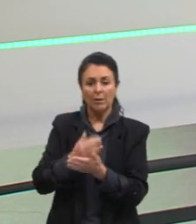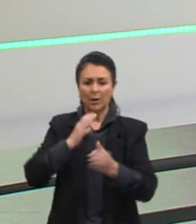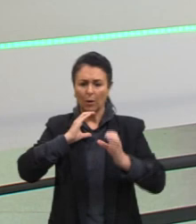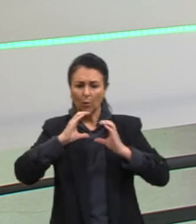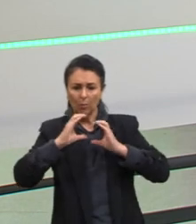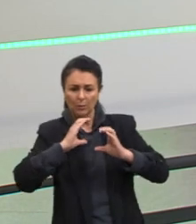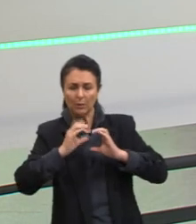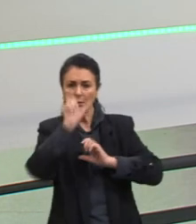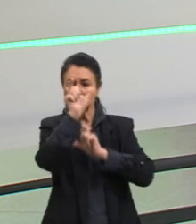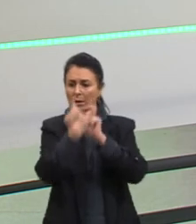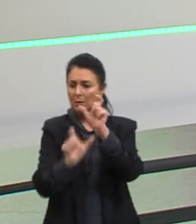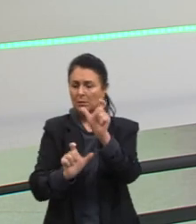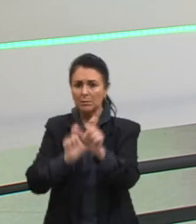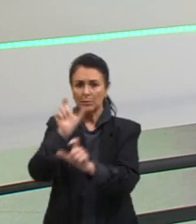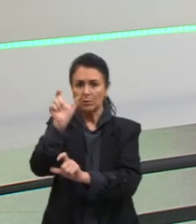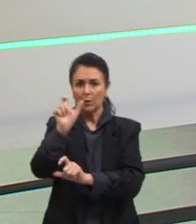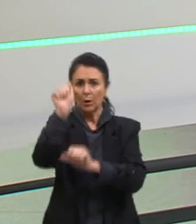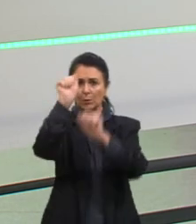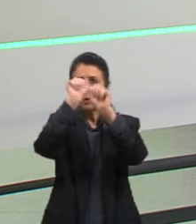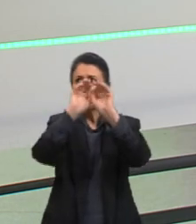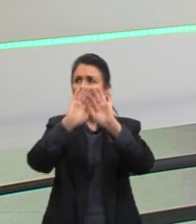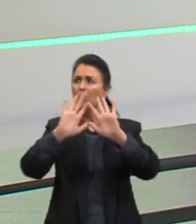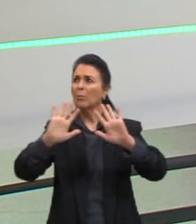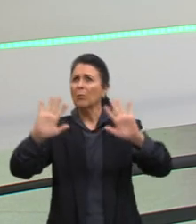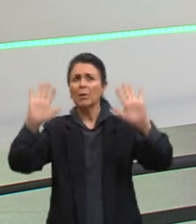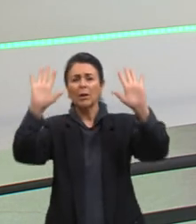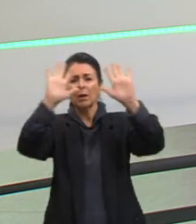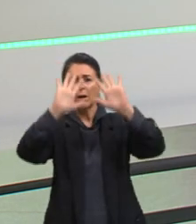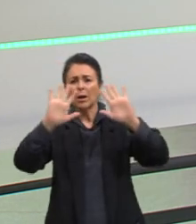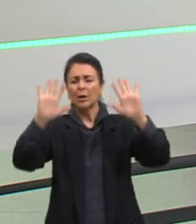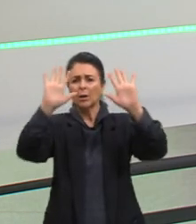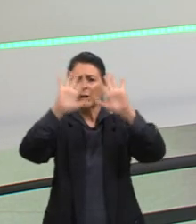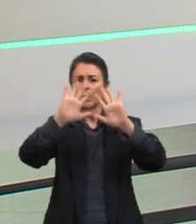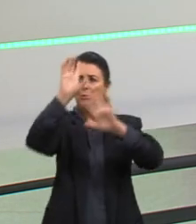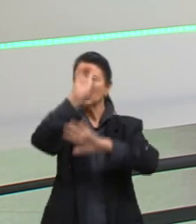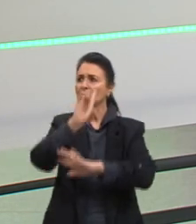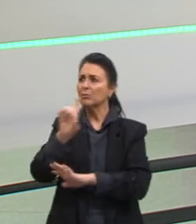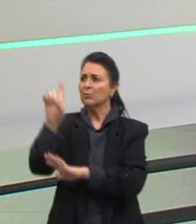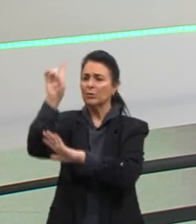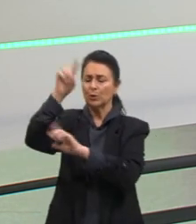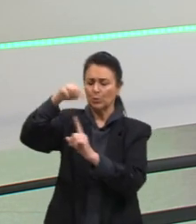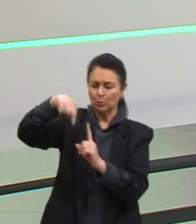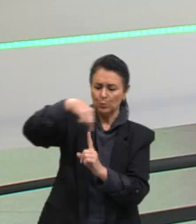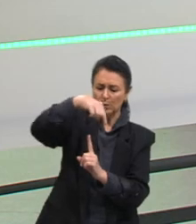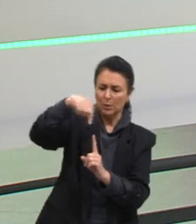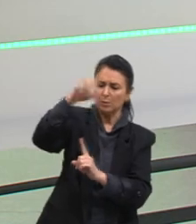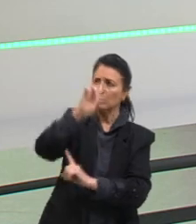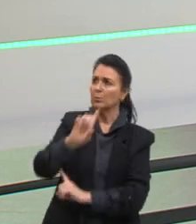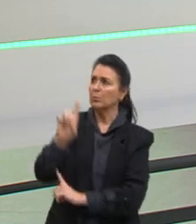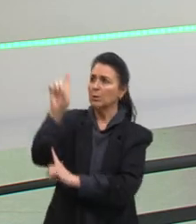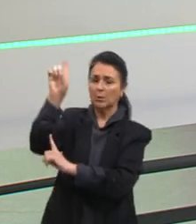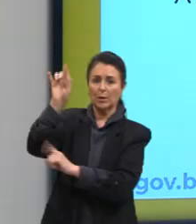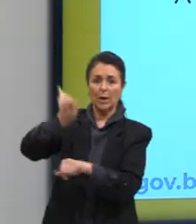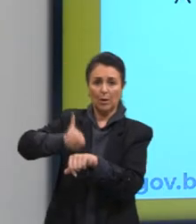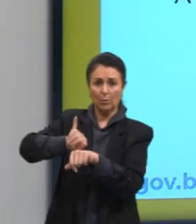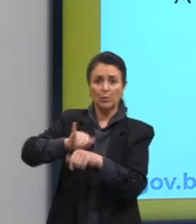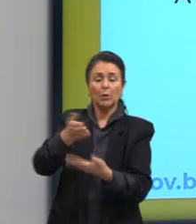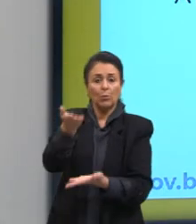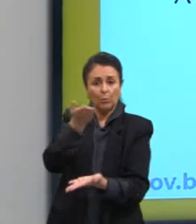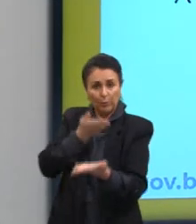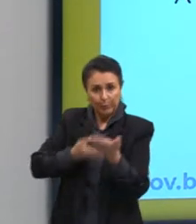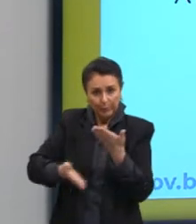das pessoas com o plano divino, com o plano superior, com os santos, com Deus. Então, ela era um objeto mediador